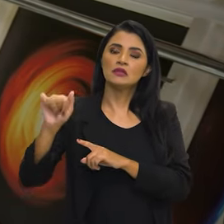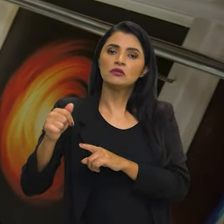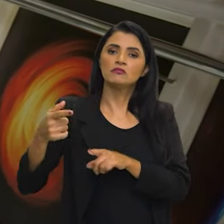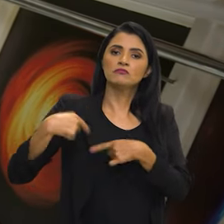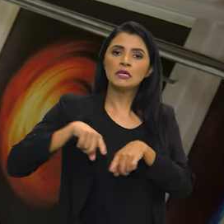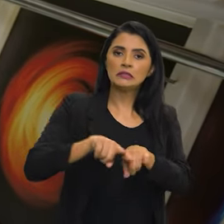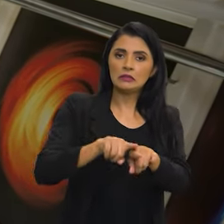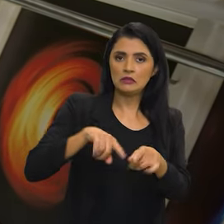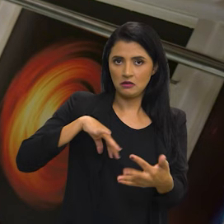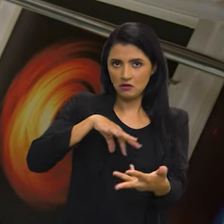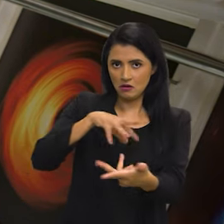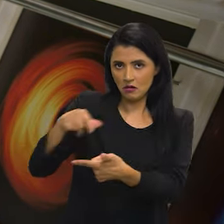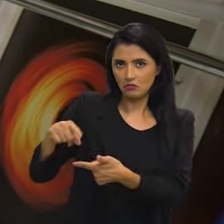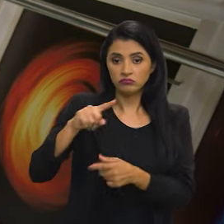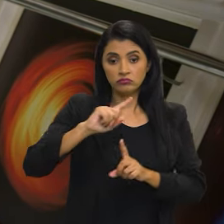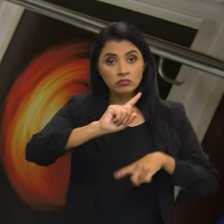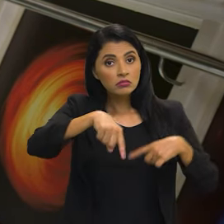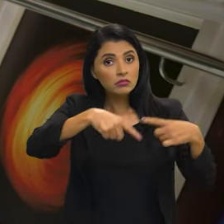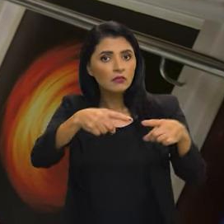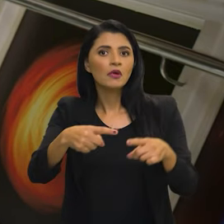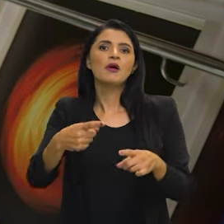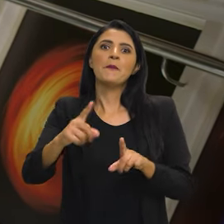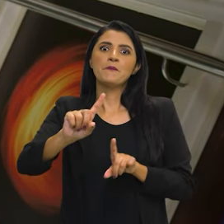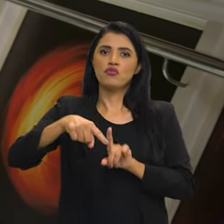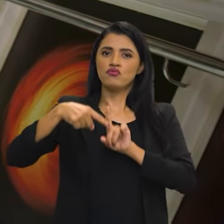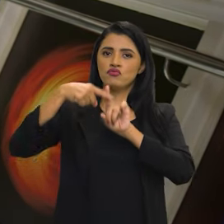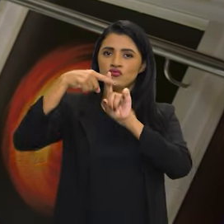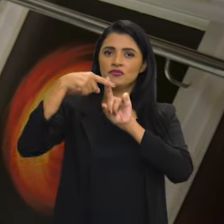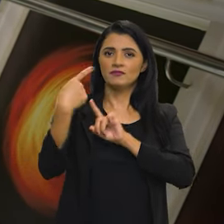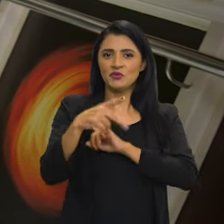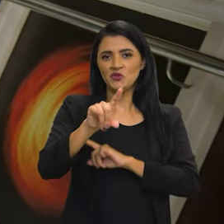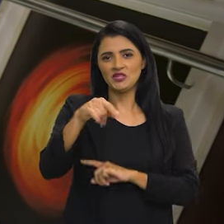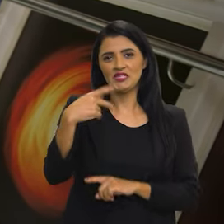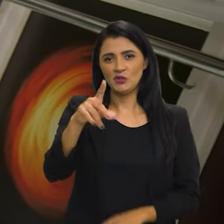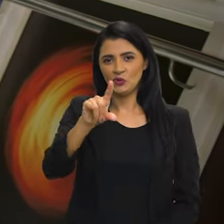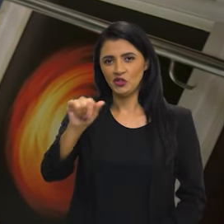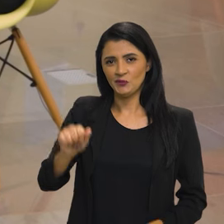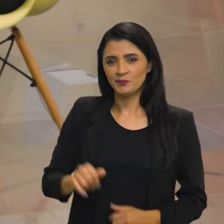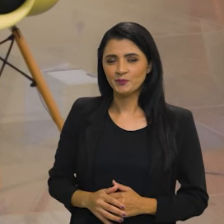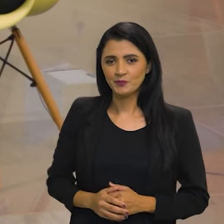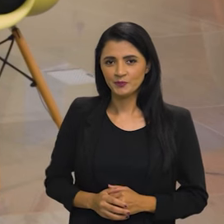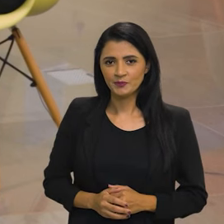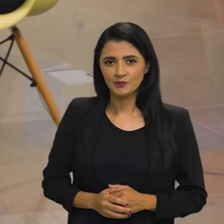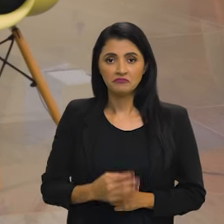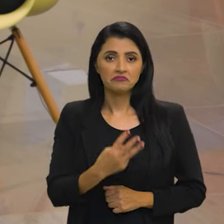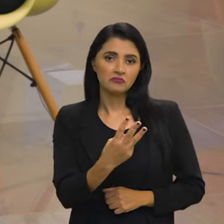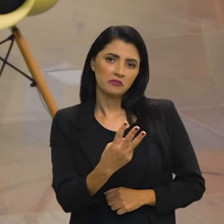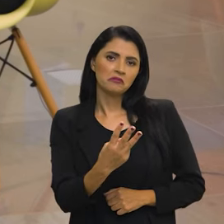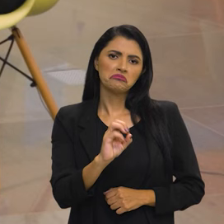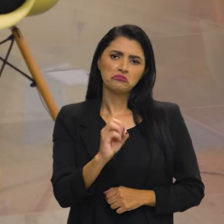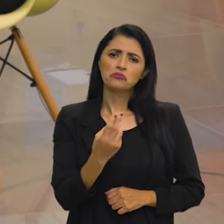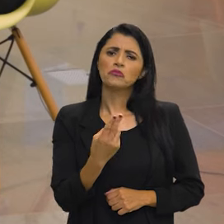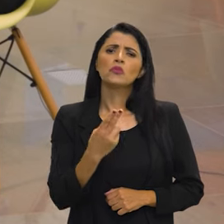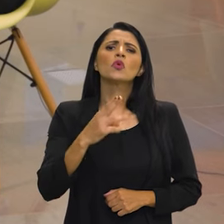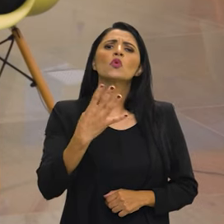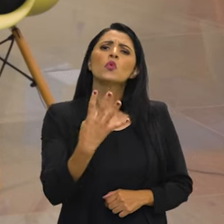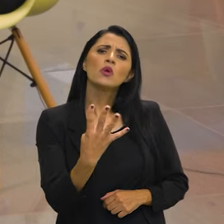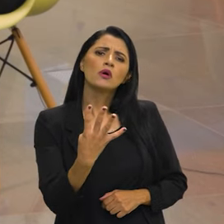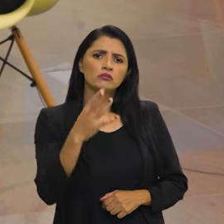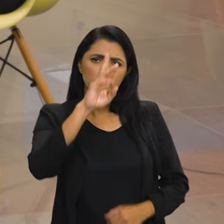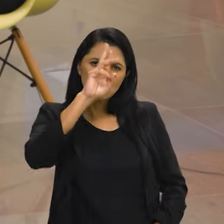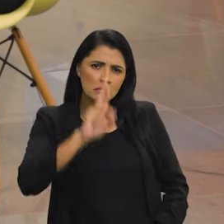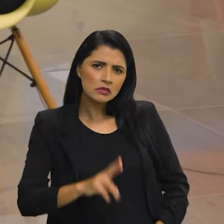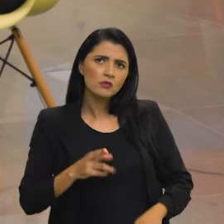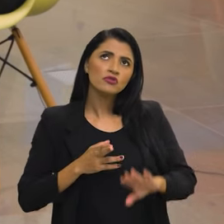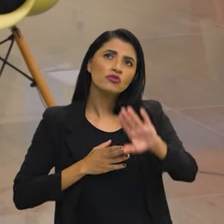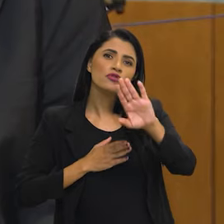internacionais. Avanços que trazem impacto positivo até no seu dia a dia. Tem três ou quatro razões importantes para a